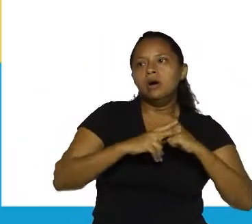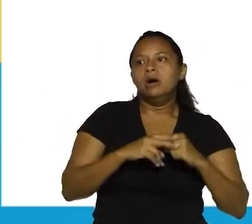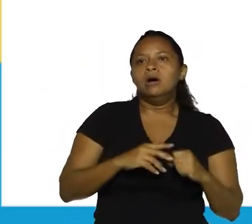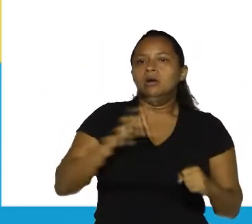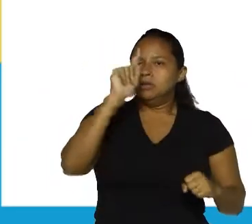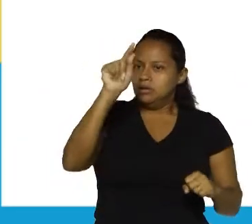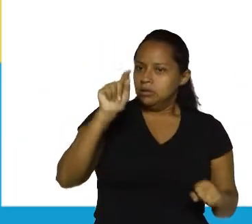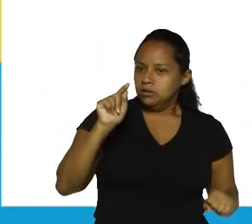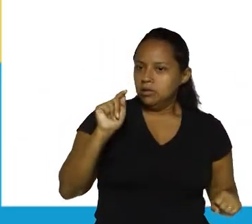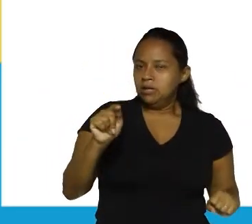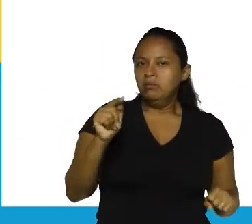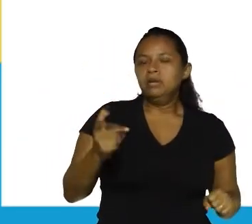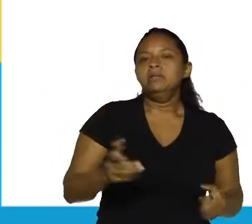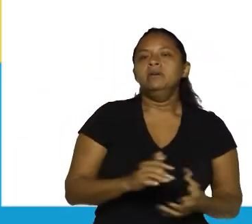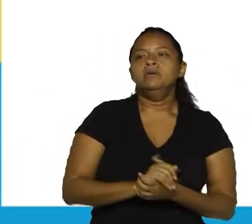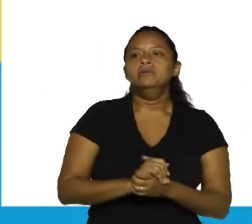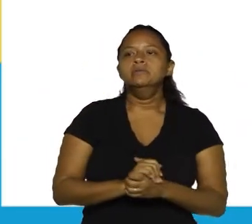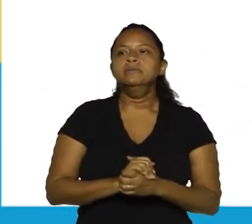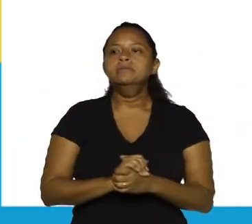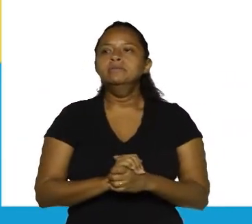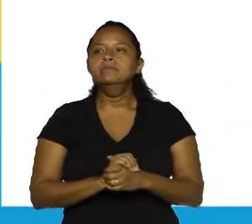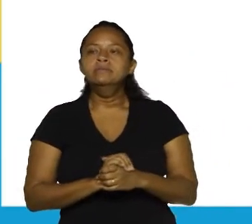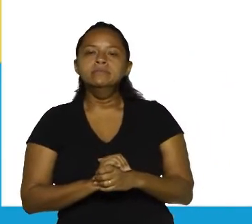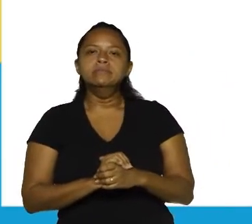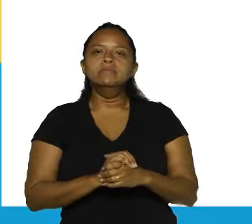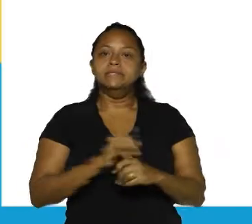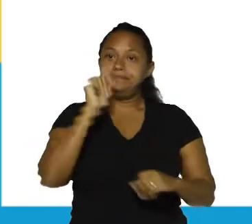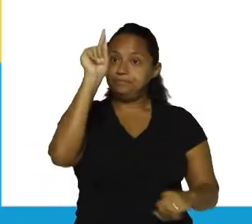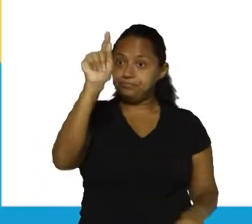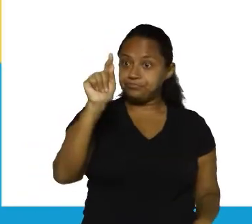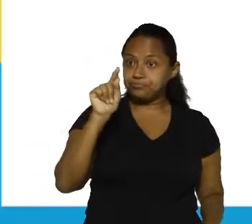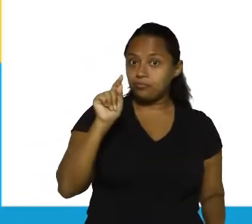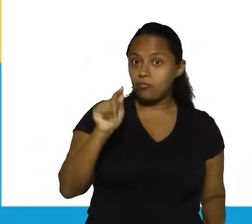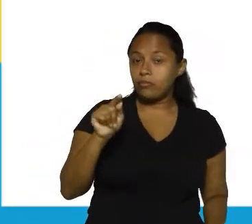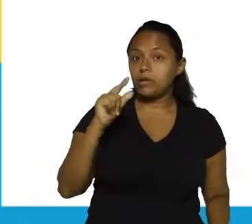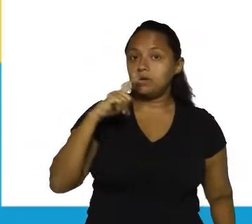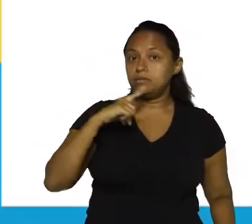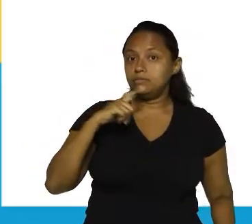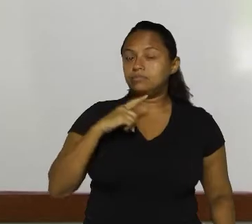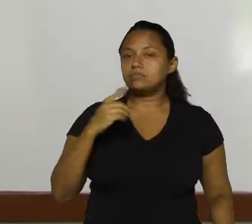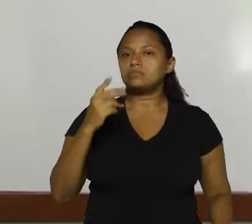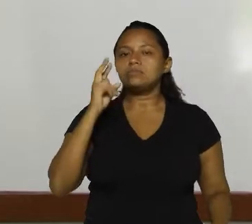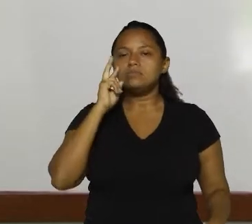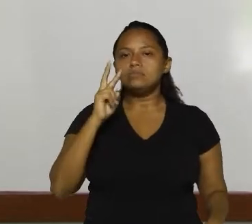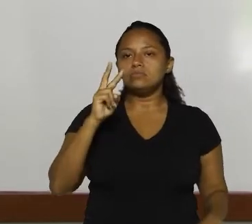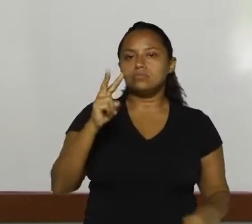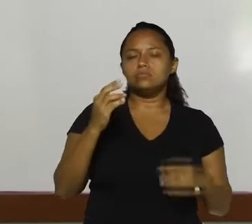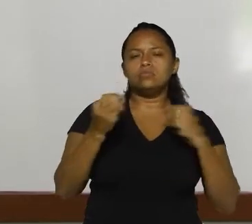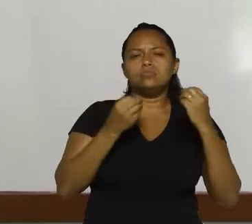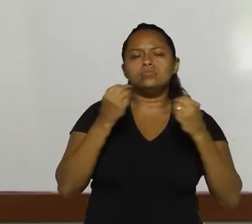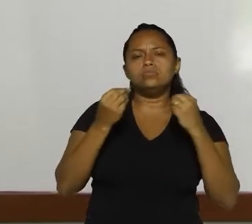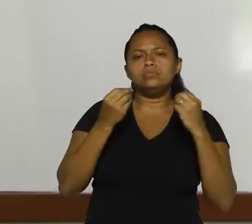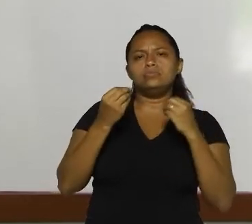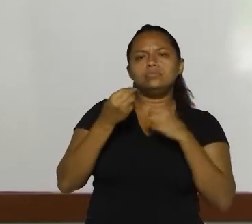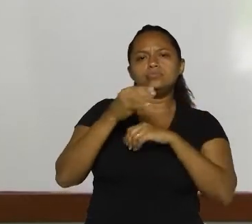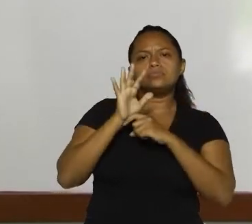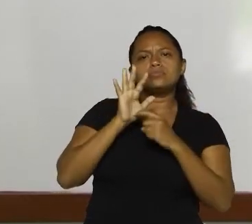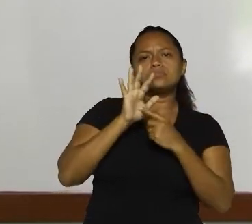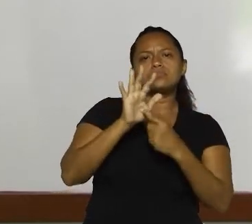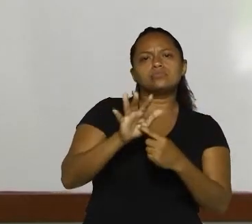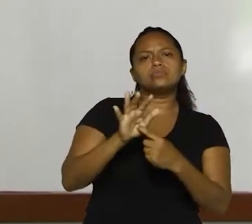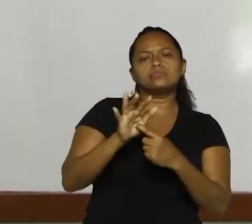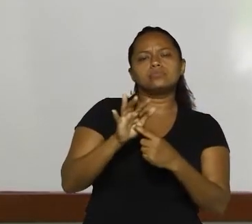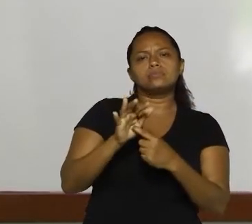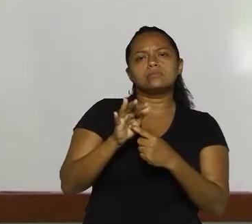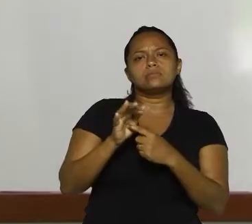Terminando em ponto de exclamação. Esse ponto de exclamação, nós vamos ver já já, dá a ideia de algum